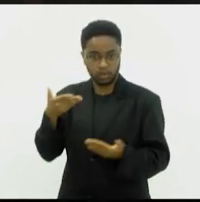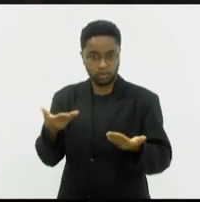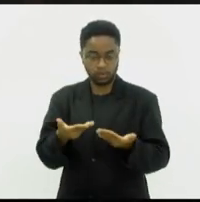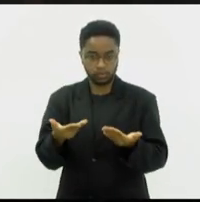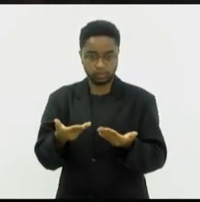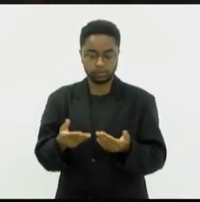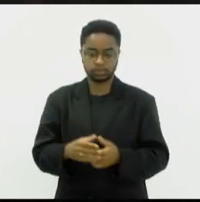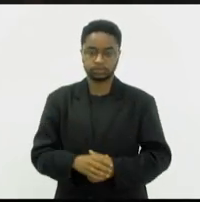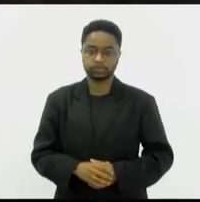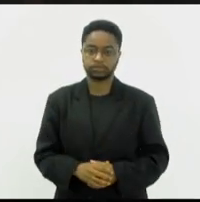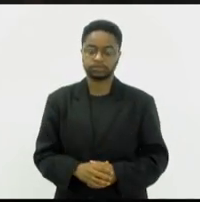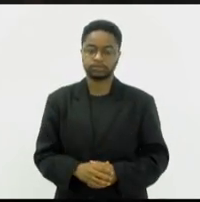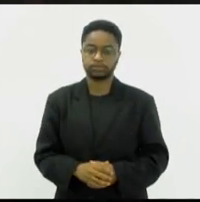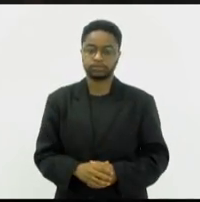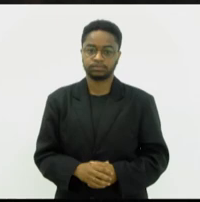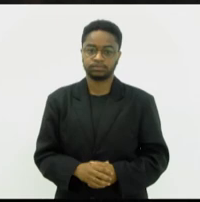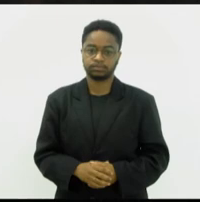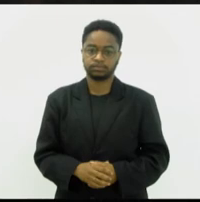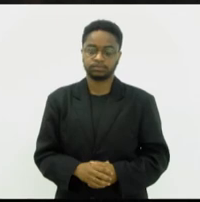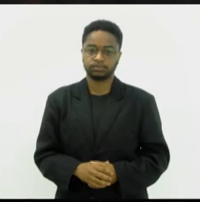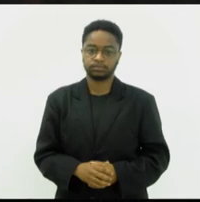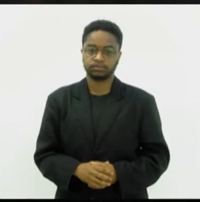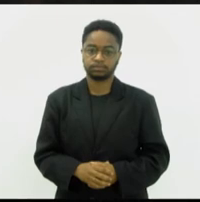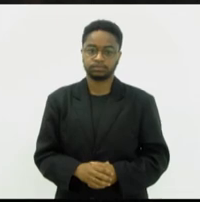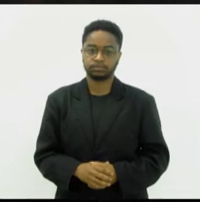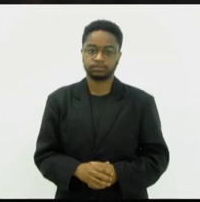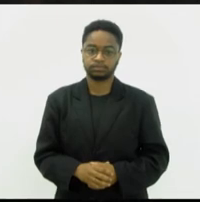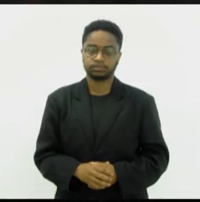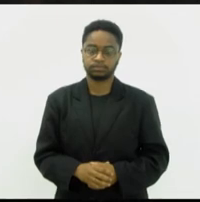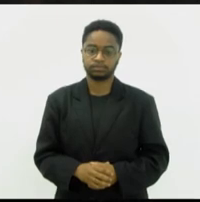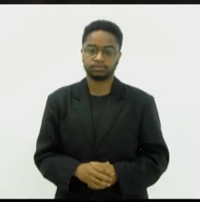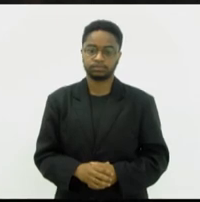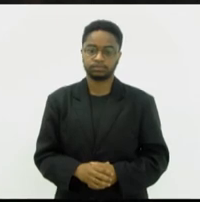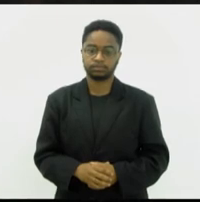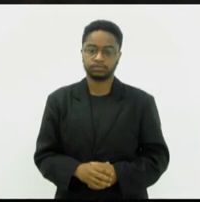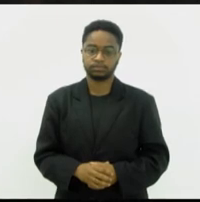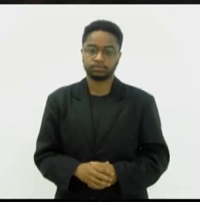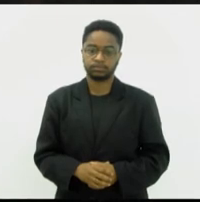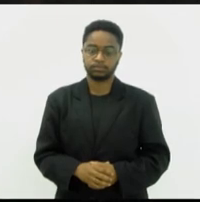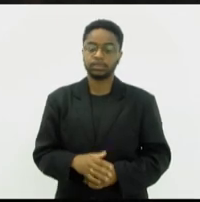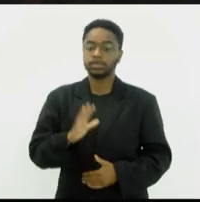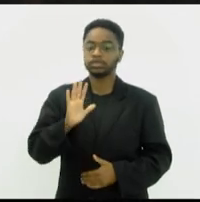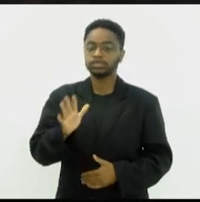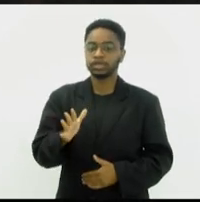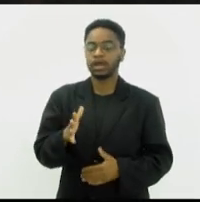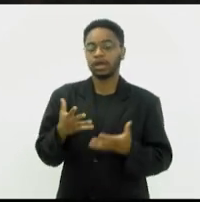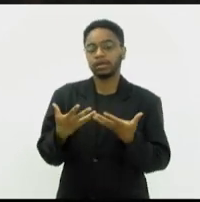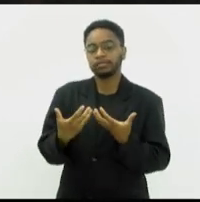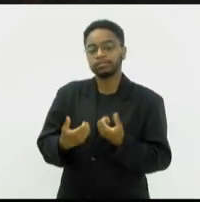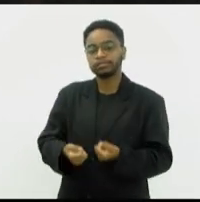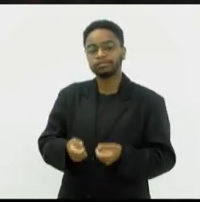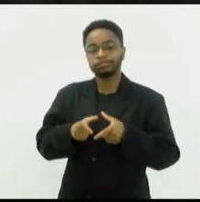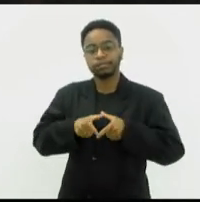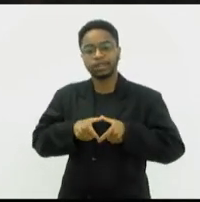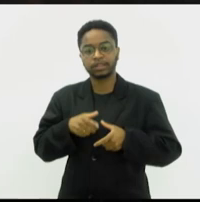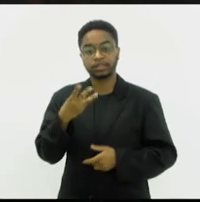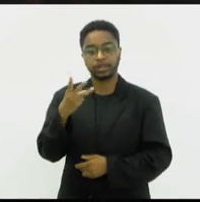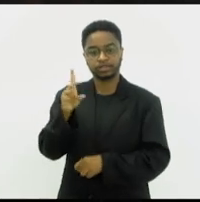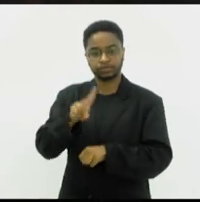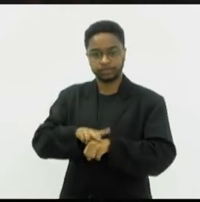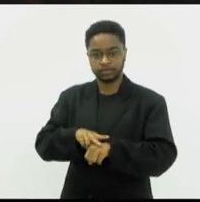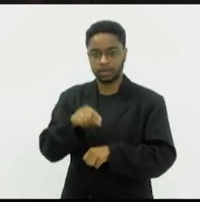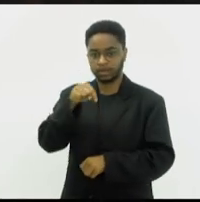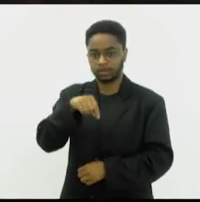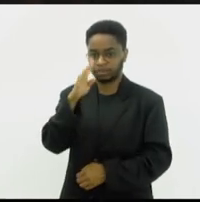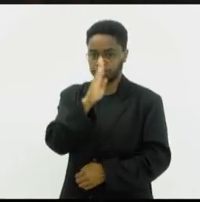que, por três vezes, já recebeu medalhas nessas rodadas de matemática do Brasil,